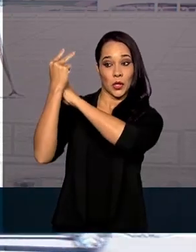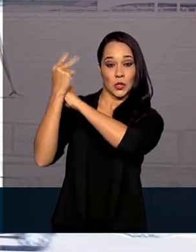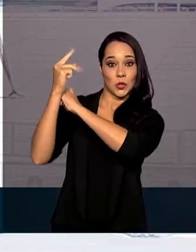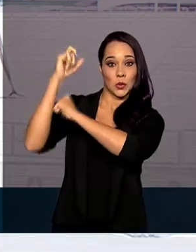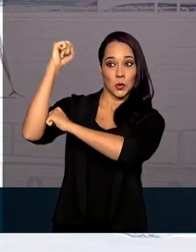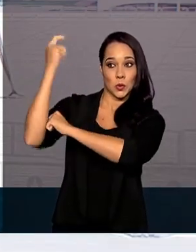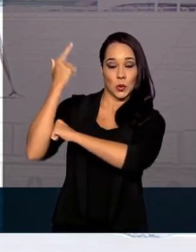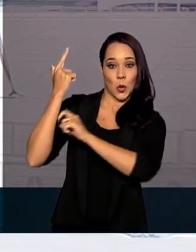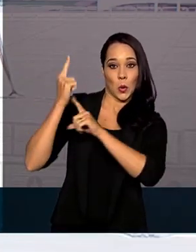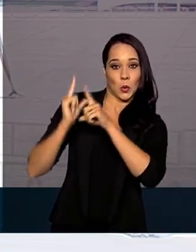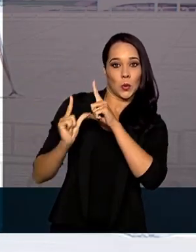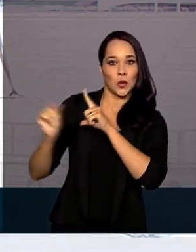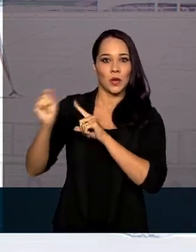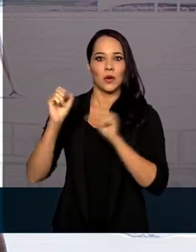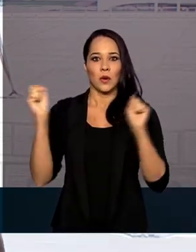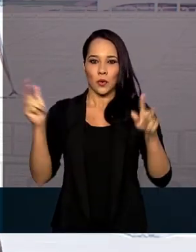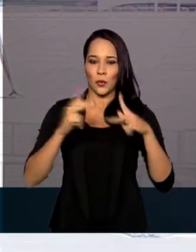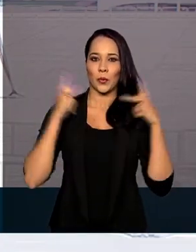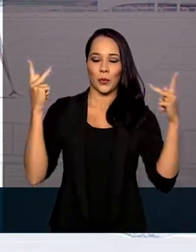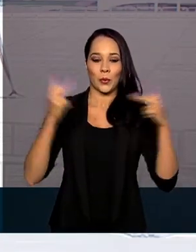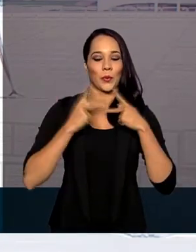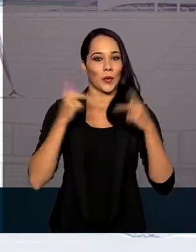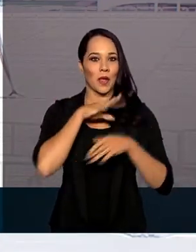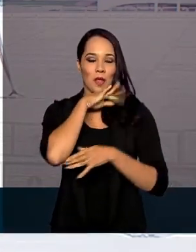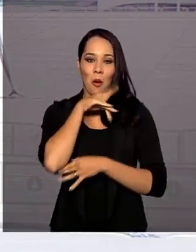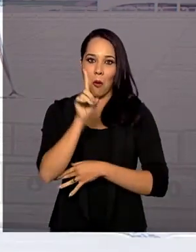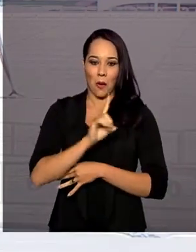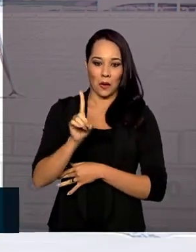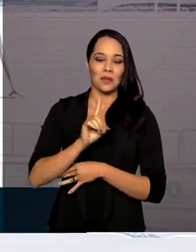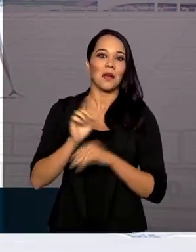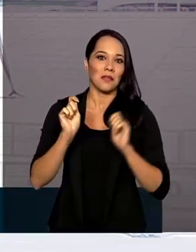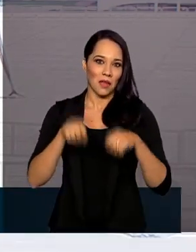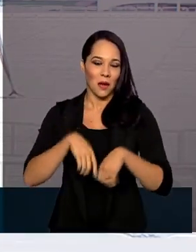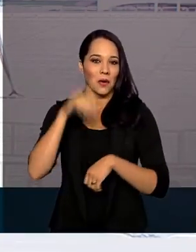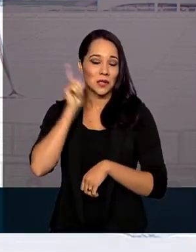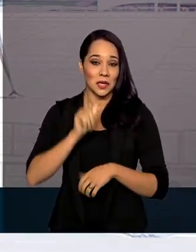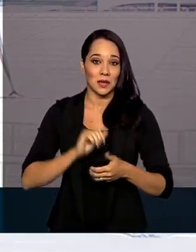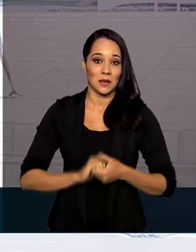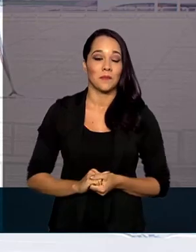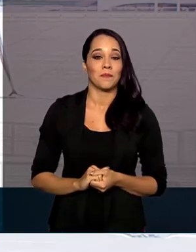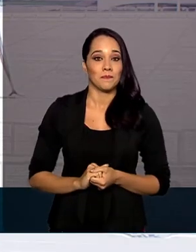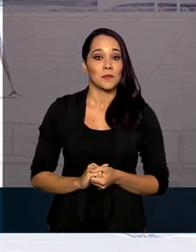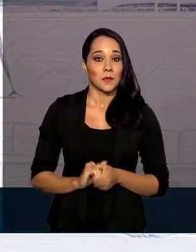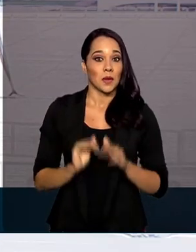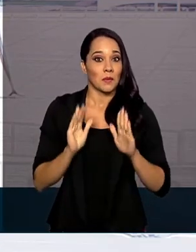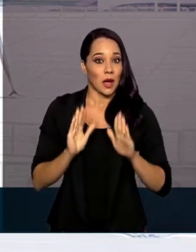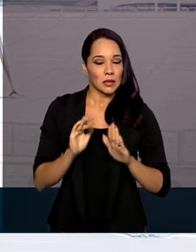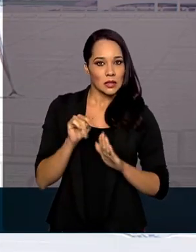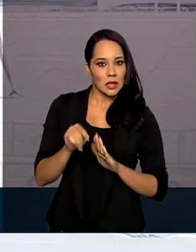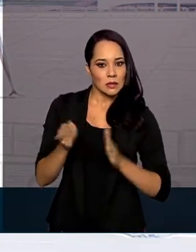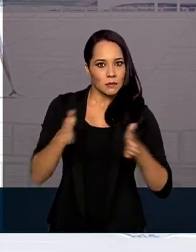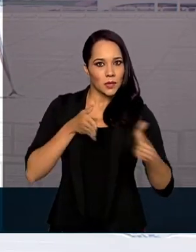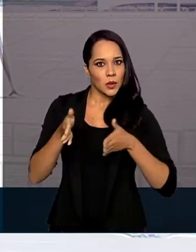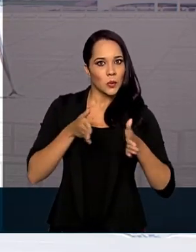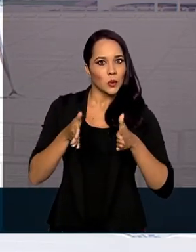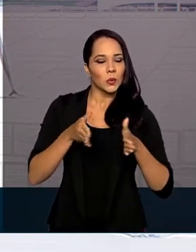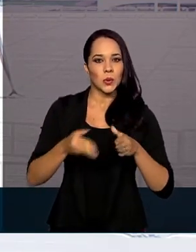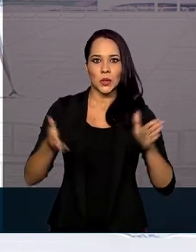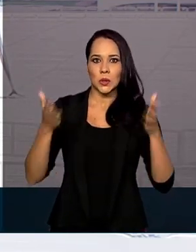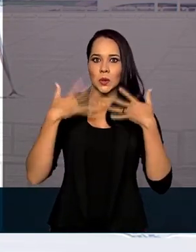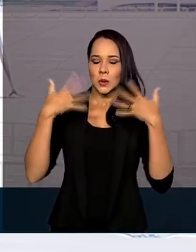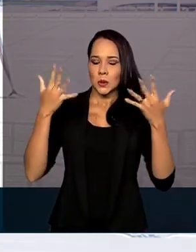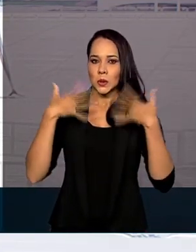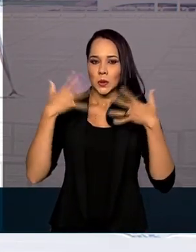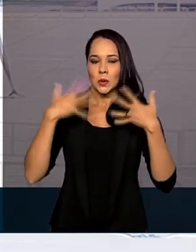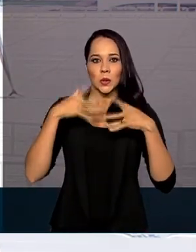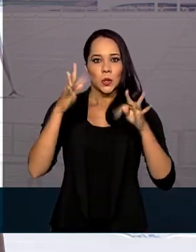do sol, com ar-condicionado, até que não está tão ruim, Dá para passar. Mas olha, Lilian, essa onda de calor, ela atinge